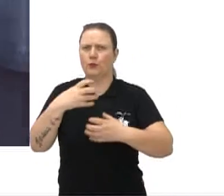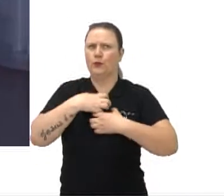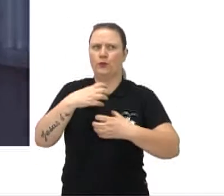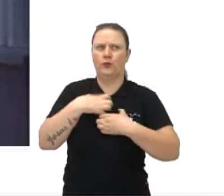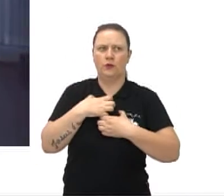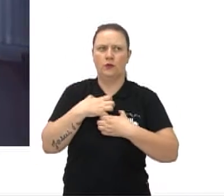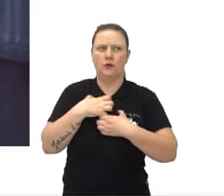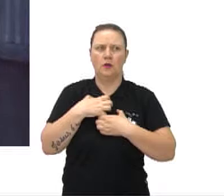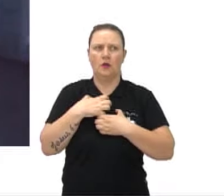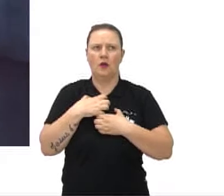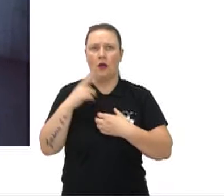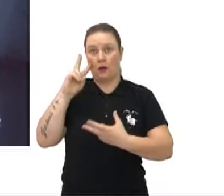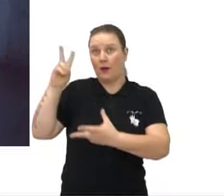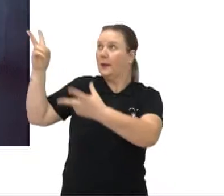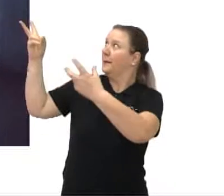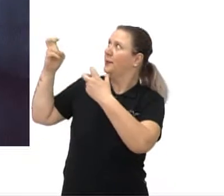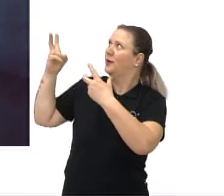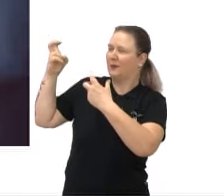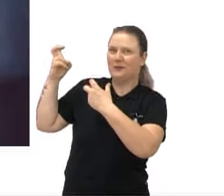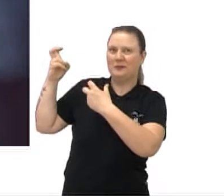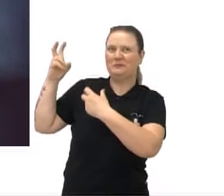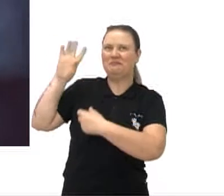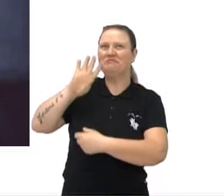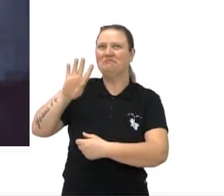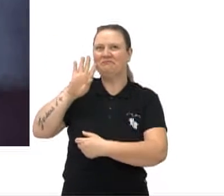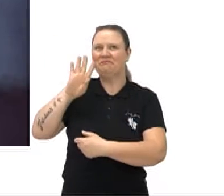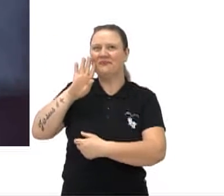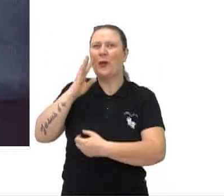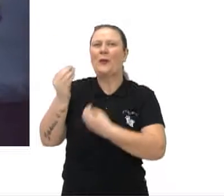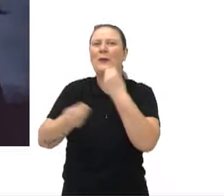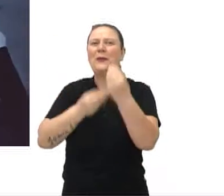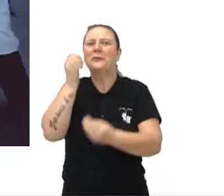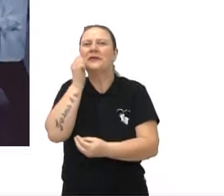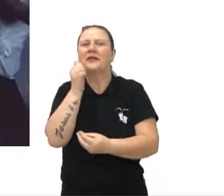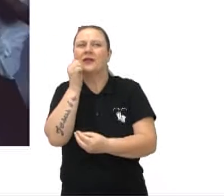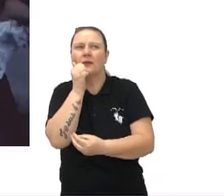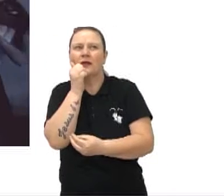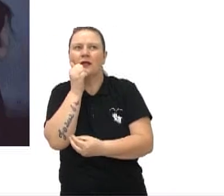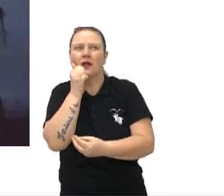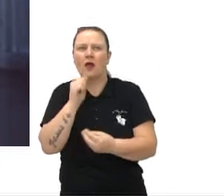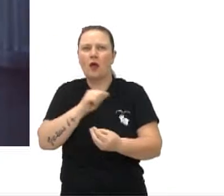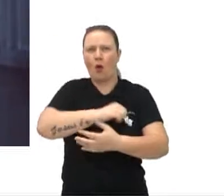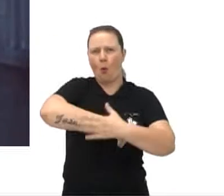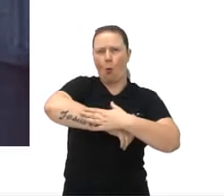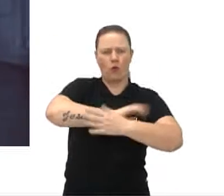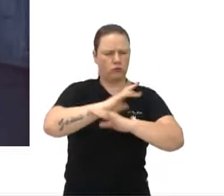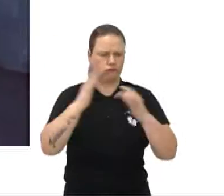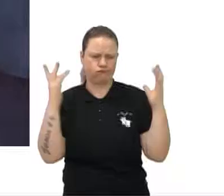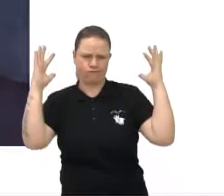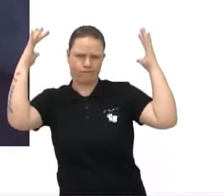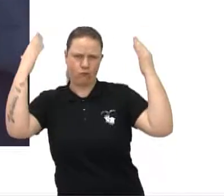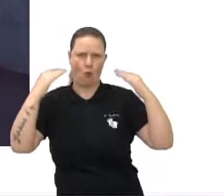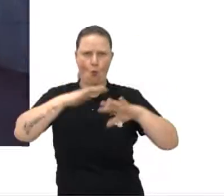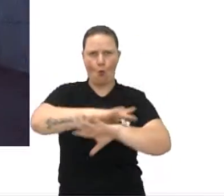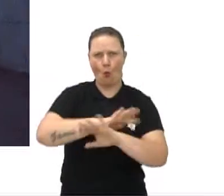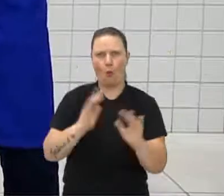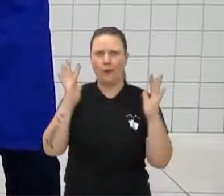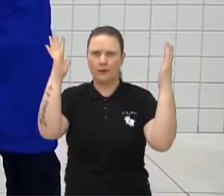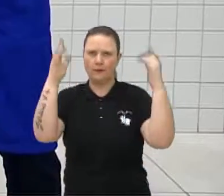vertical. Dá só uma olhada no nosso gif, como as meninas dançam muito com os braços, acima da cabeça, tá?